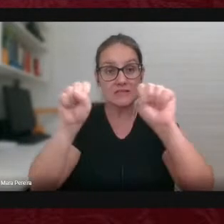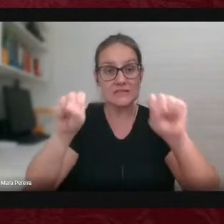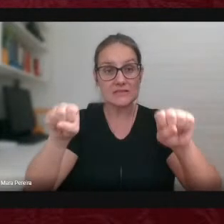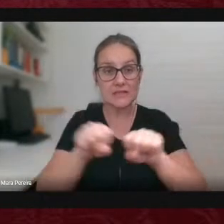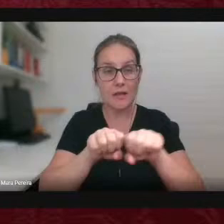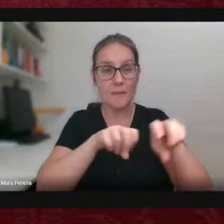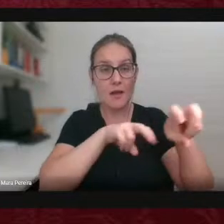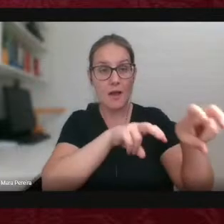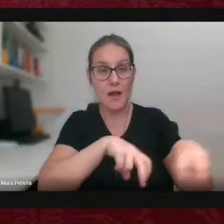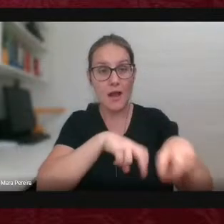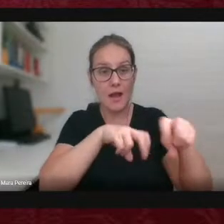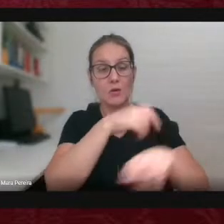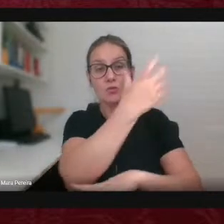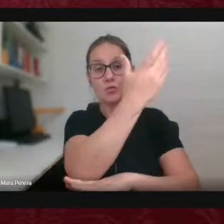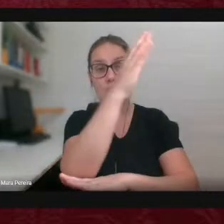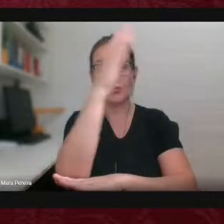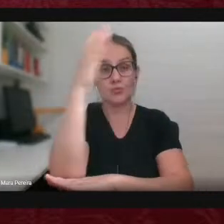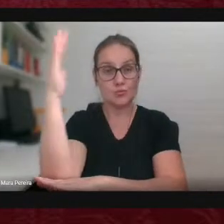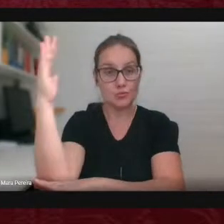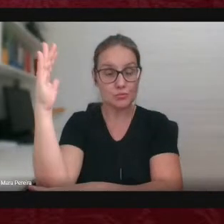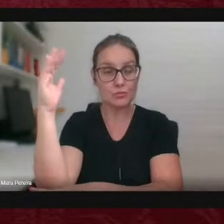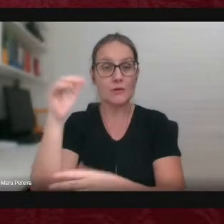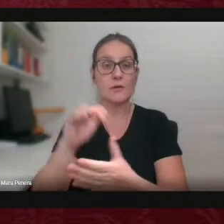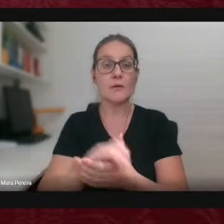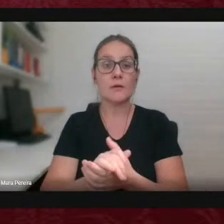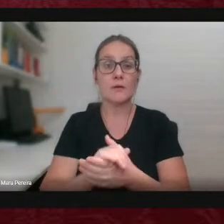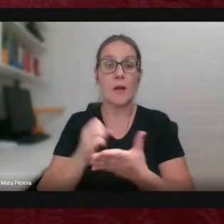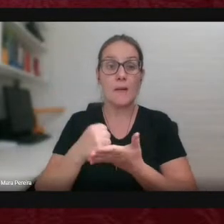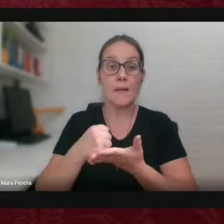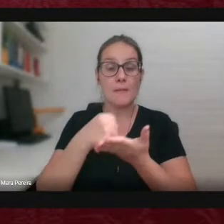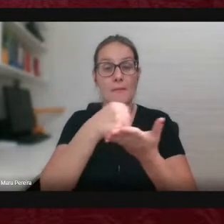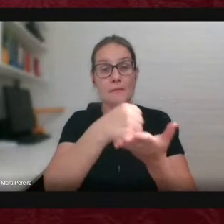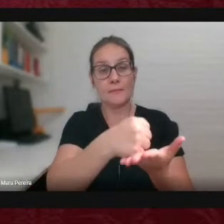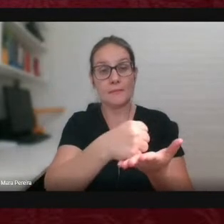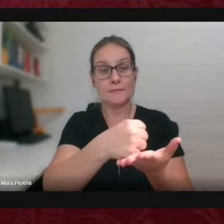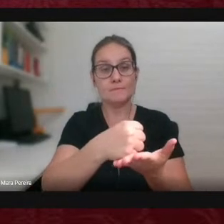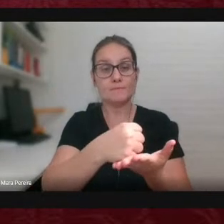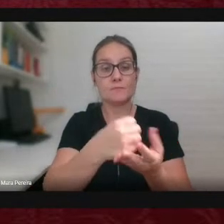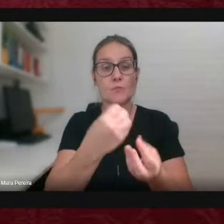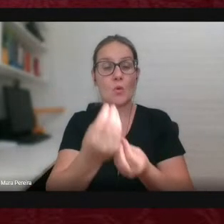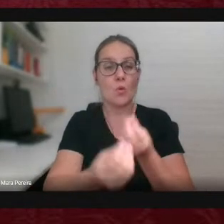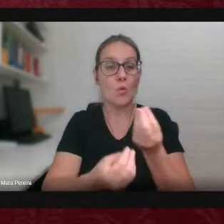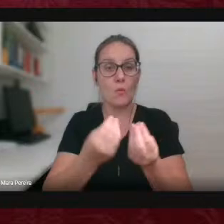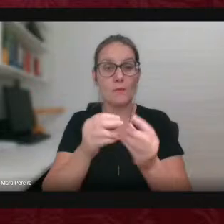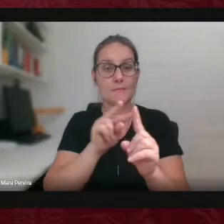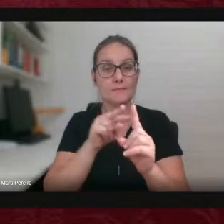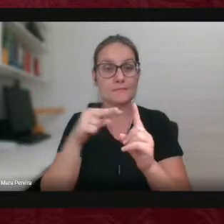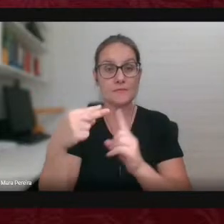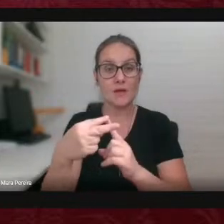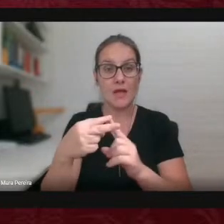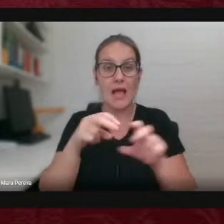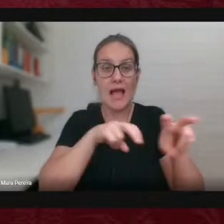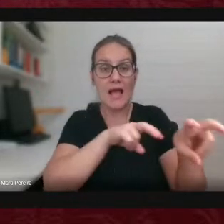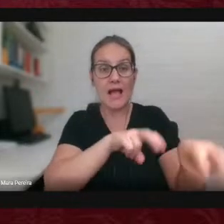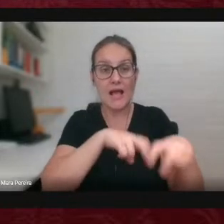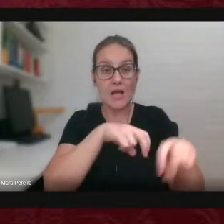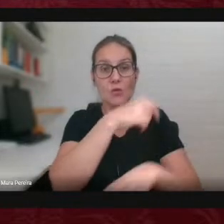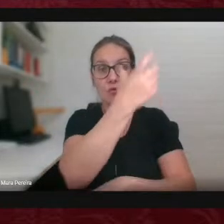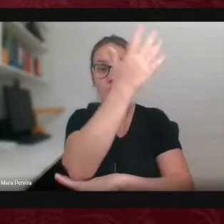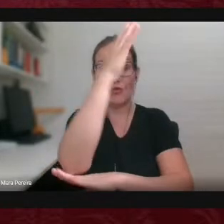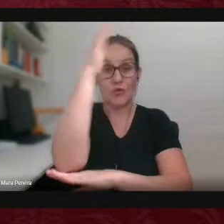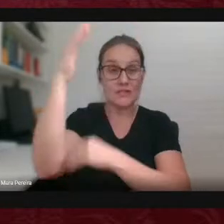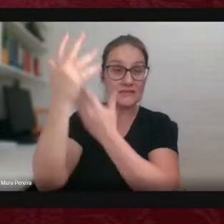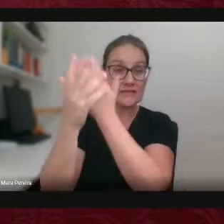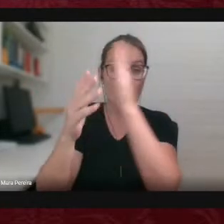Dourados, pela metodologia emergética, para ajudar, inclusive, a visão de que sistemas agroflorestais são as melhores